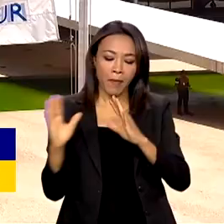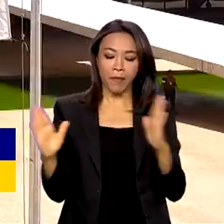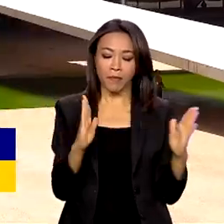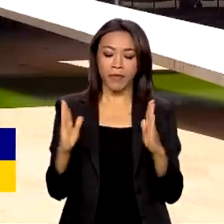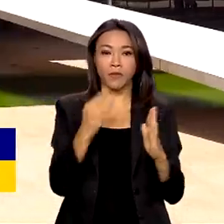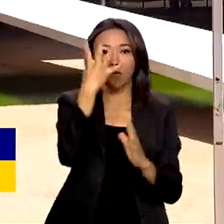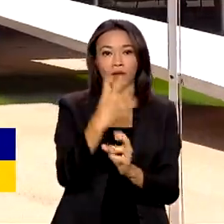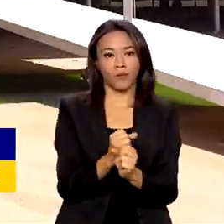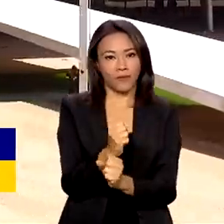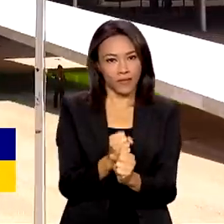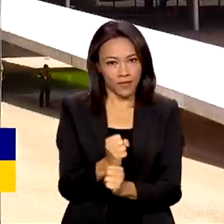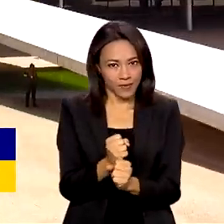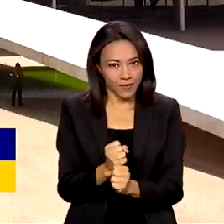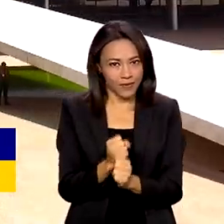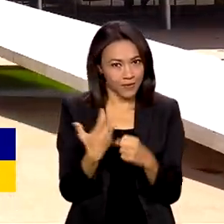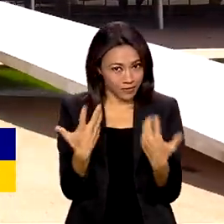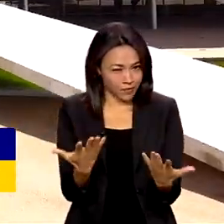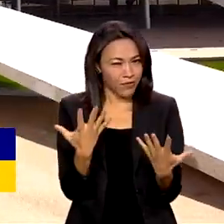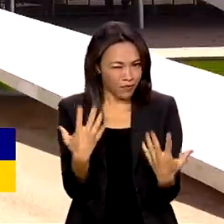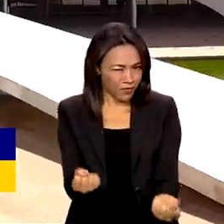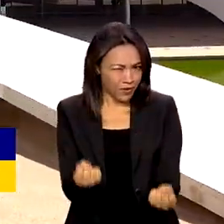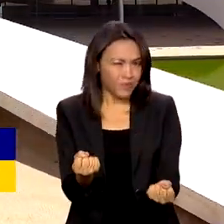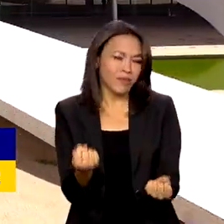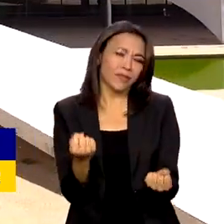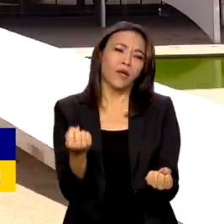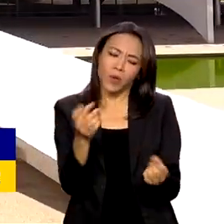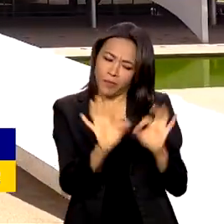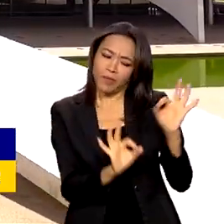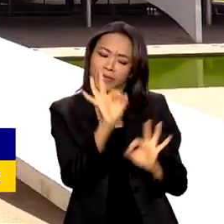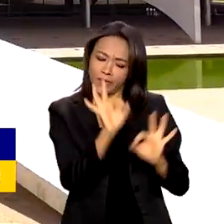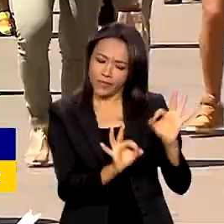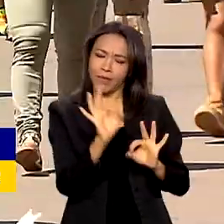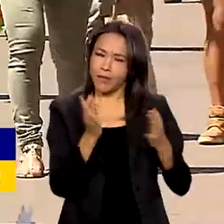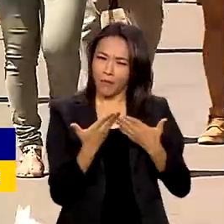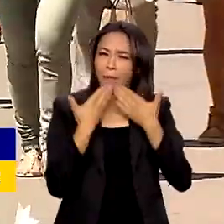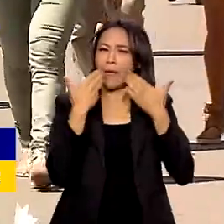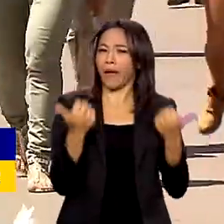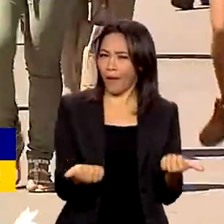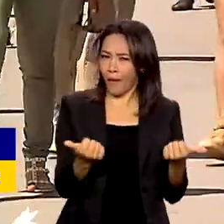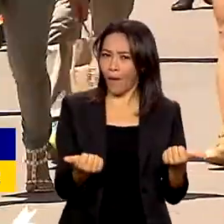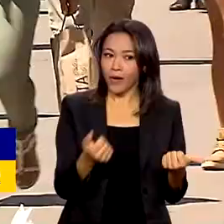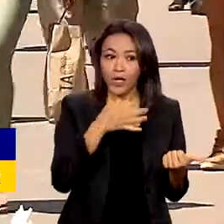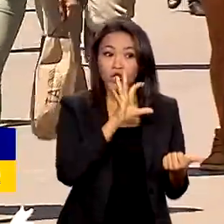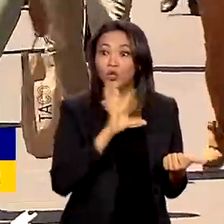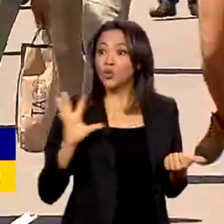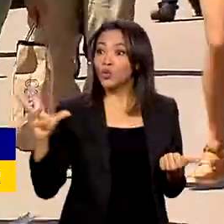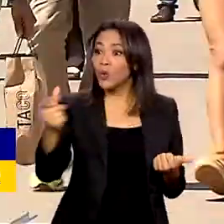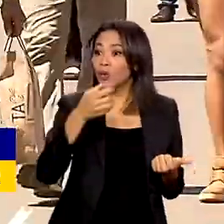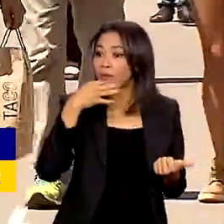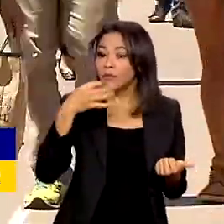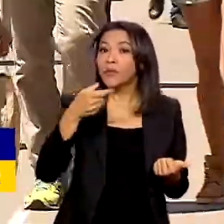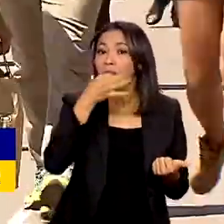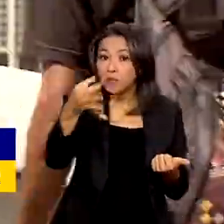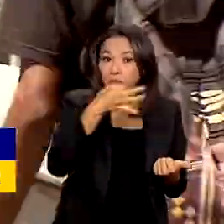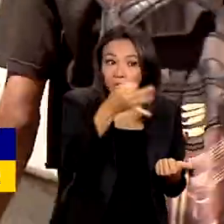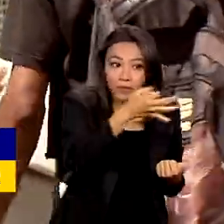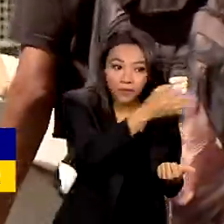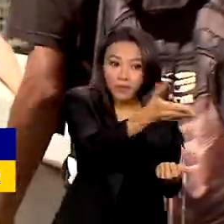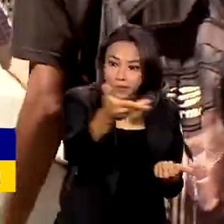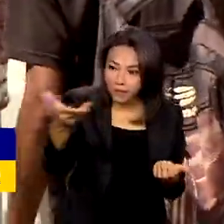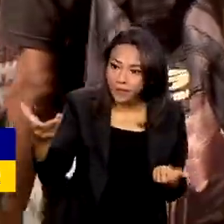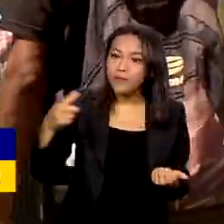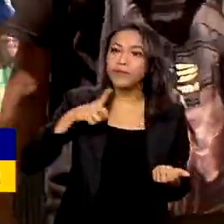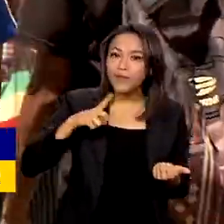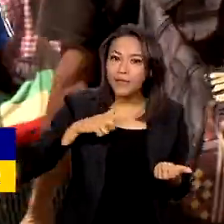quatro anos. E vamos combinar, um planejamento fica melhor quando todas as pessoas afetadas direta ou